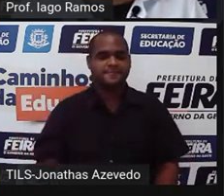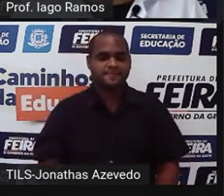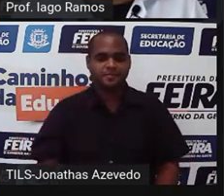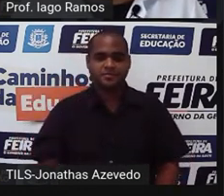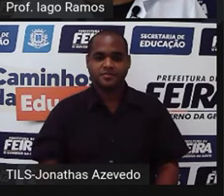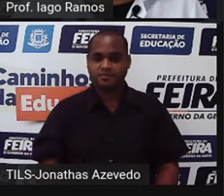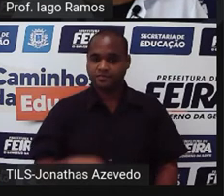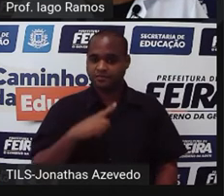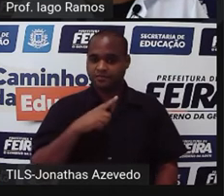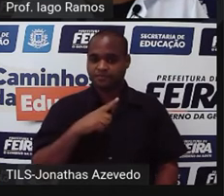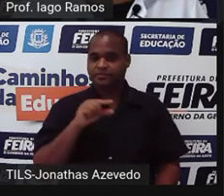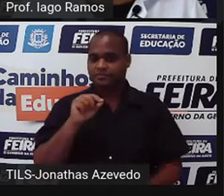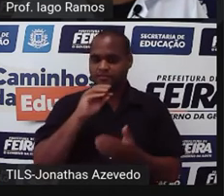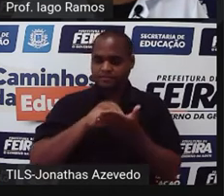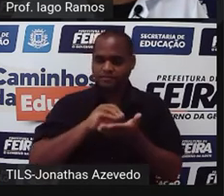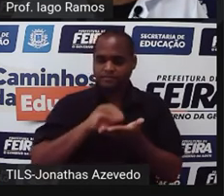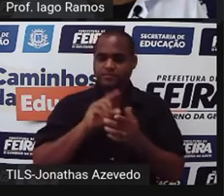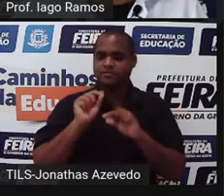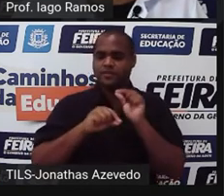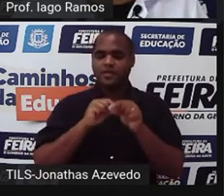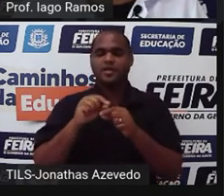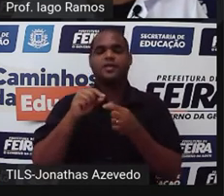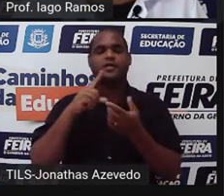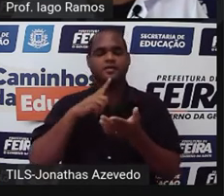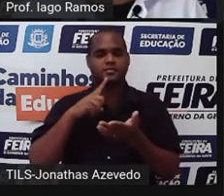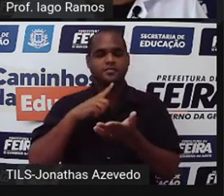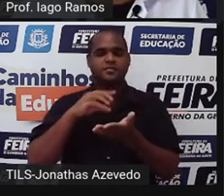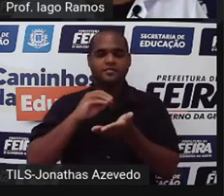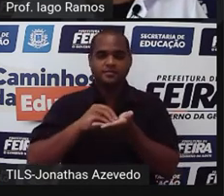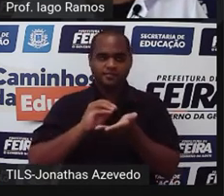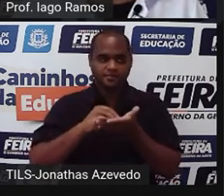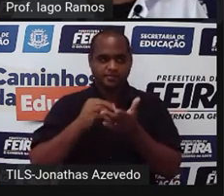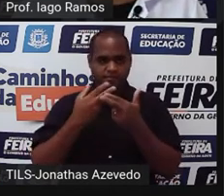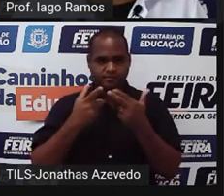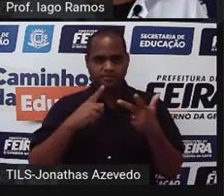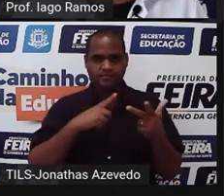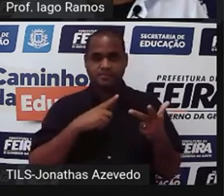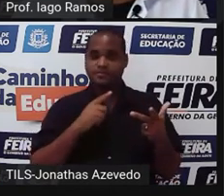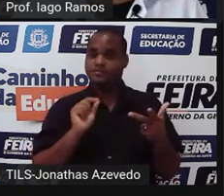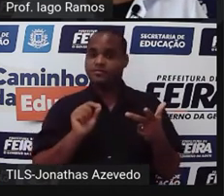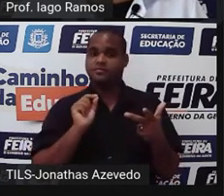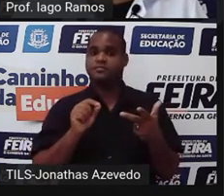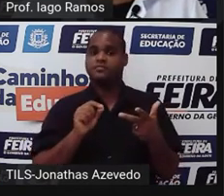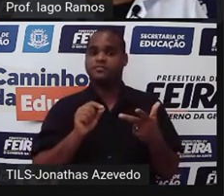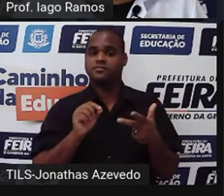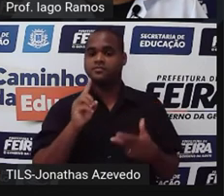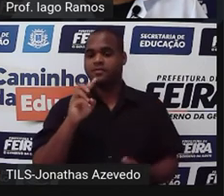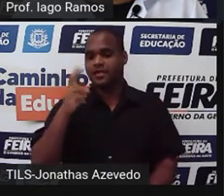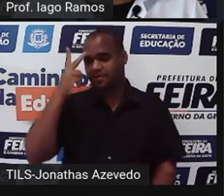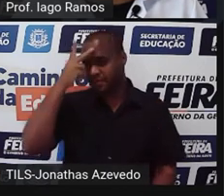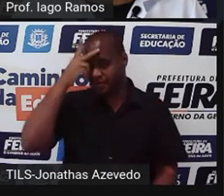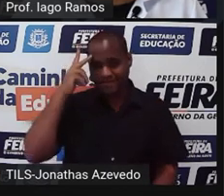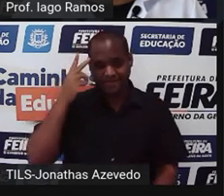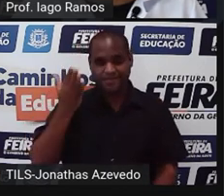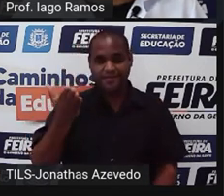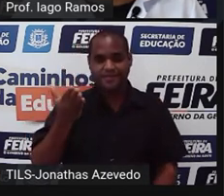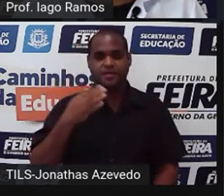Então aquele espaço ali é o espaço para futebol e vôlei. Então eu vou botar ali aquelas quinze pessoas.